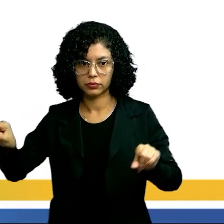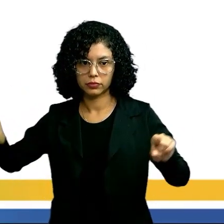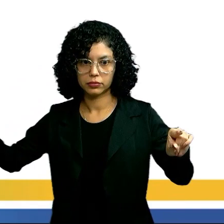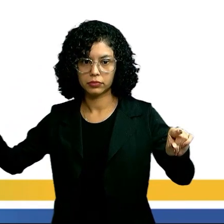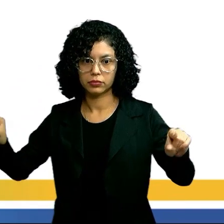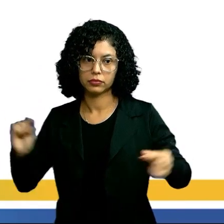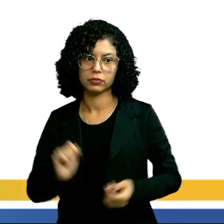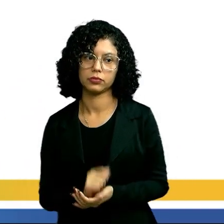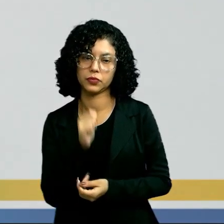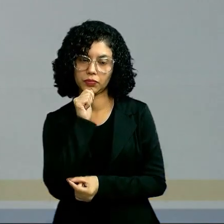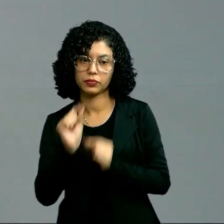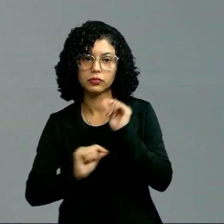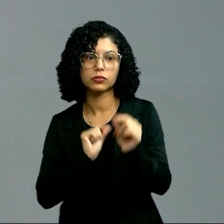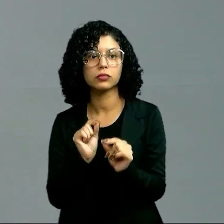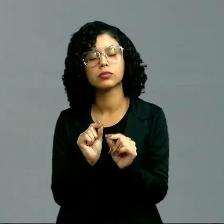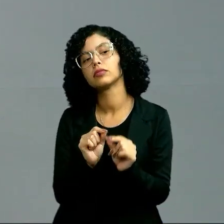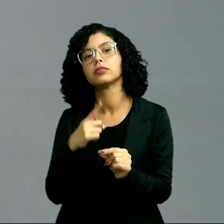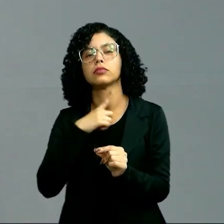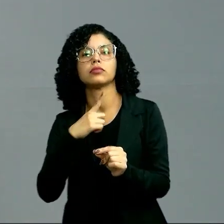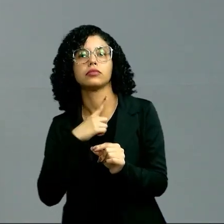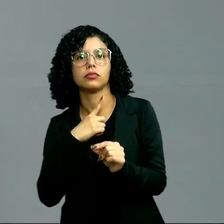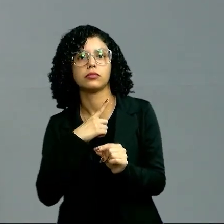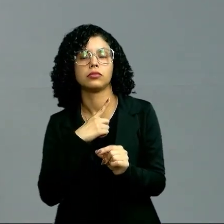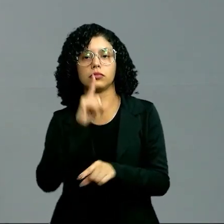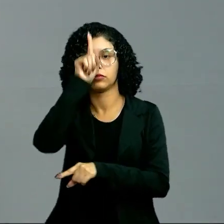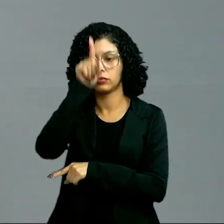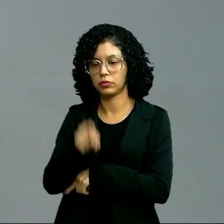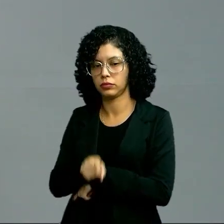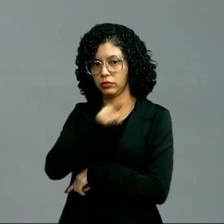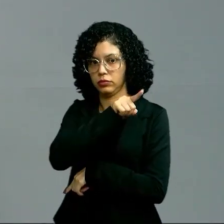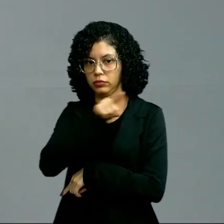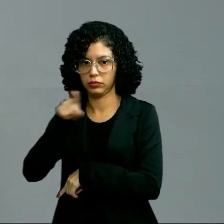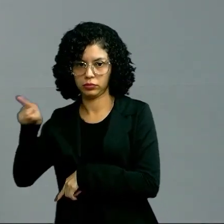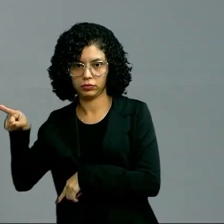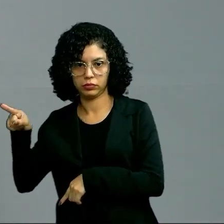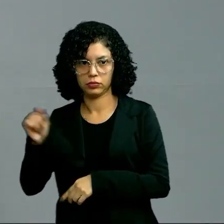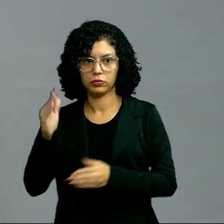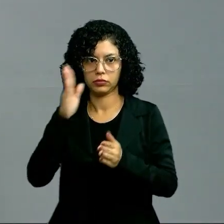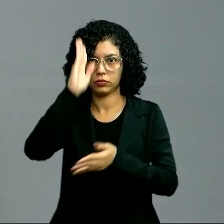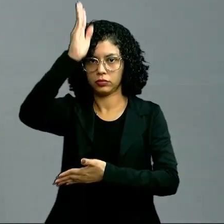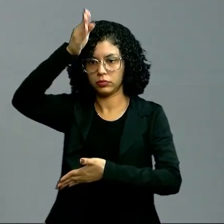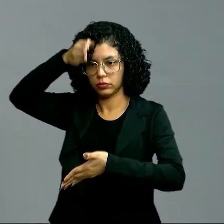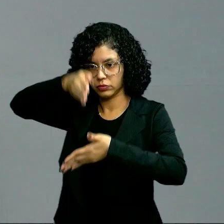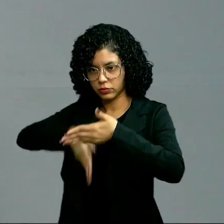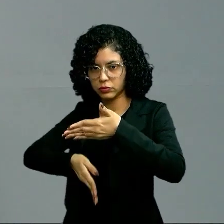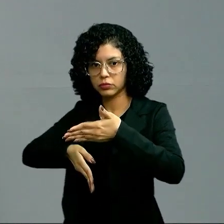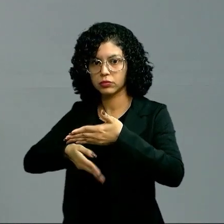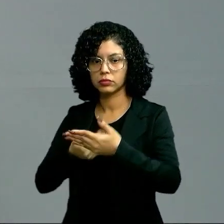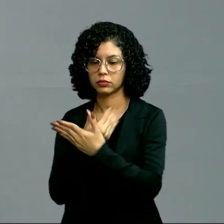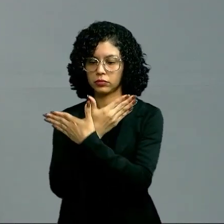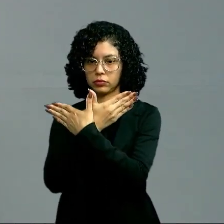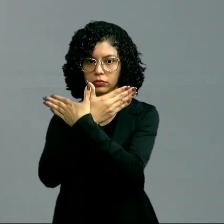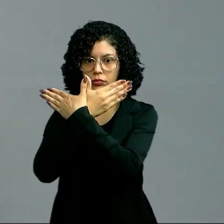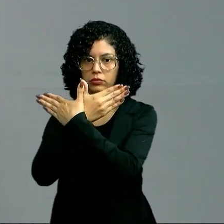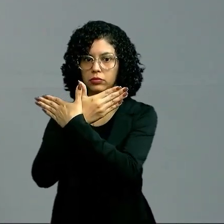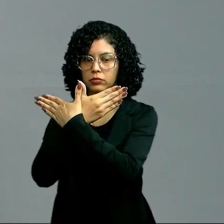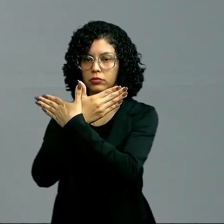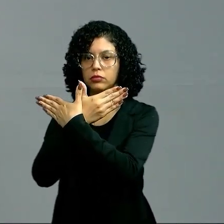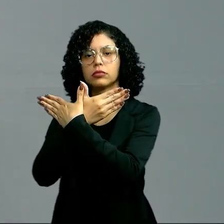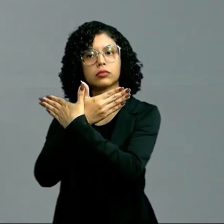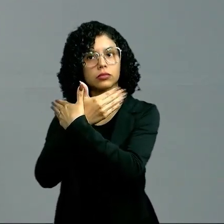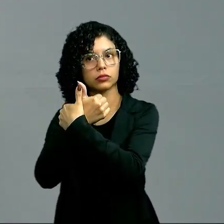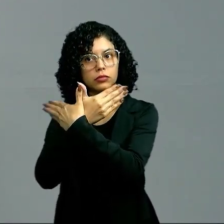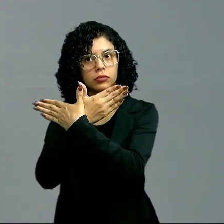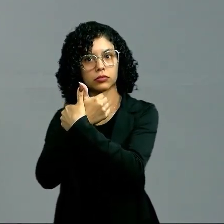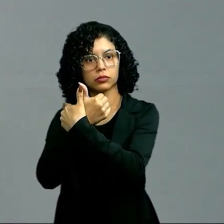bilateral. Pessoal, tem um eixo nesses animais, que a partir do momento que ele é cortado no meio, ele tem duas partes iguais. No